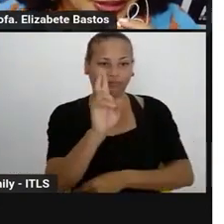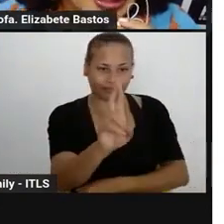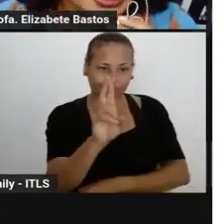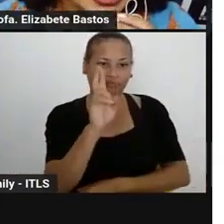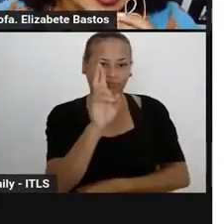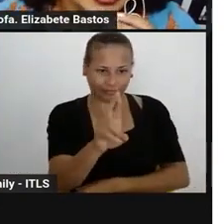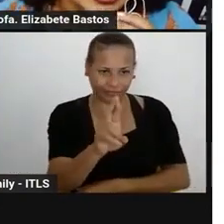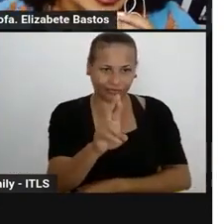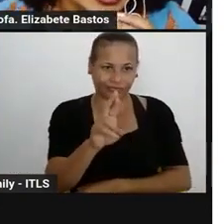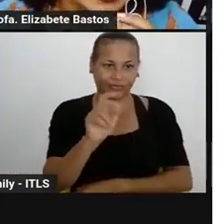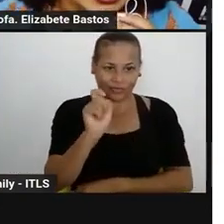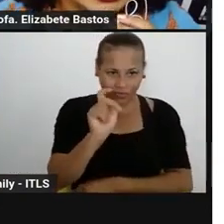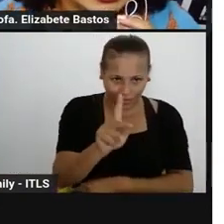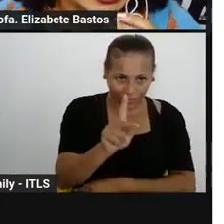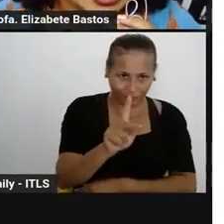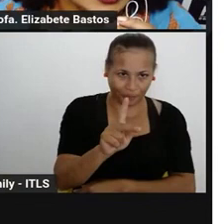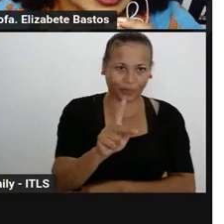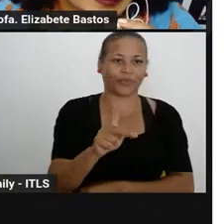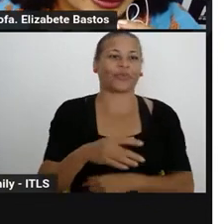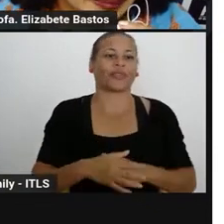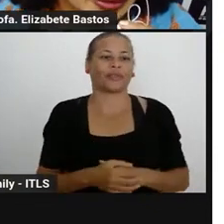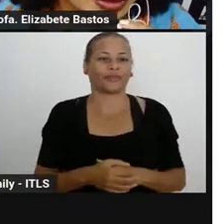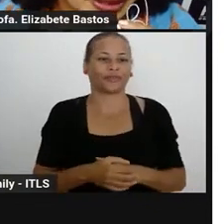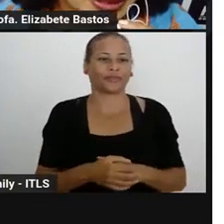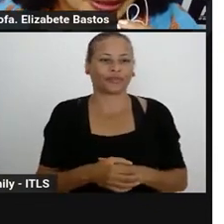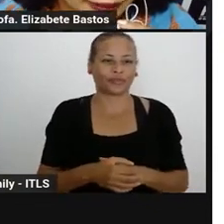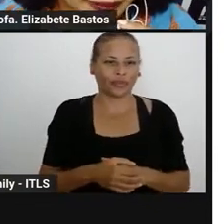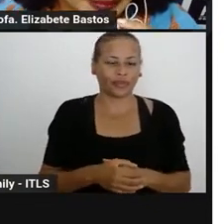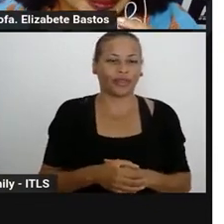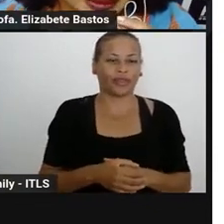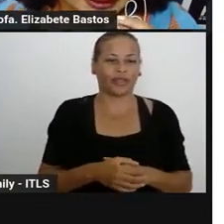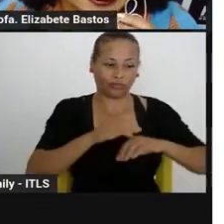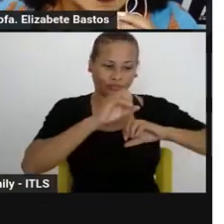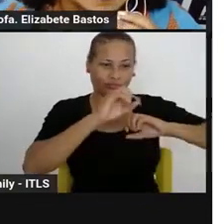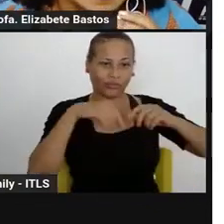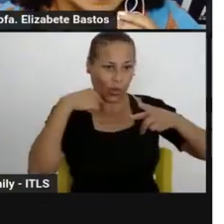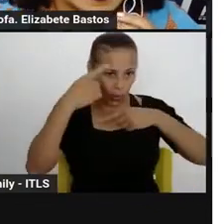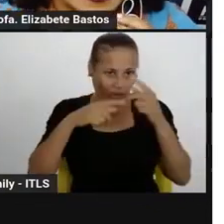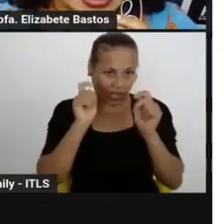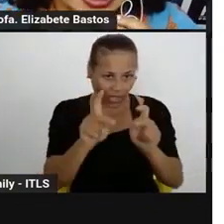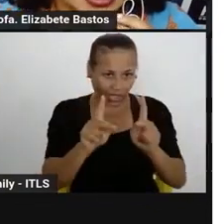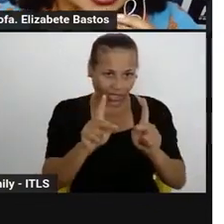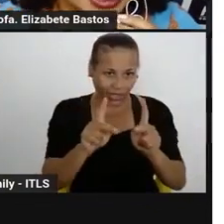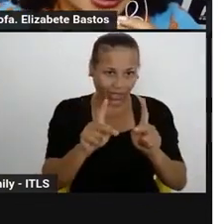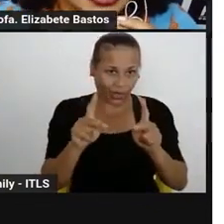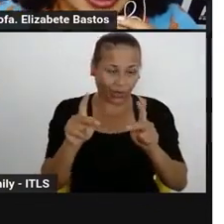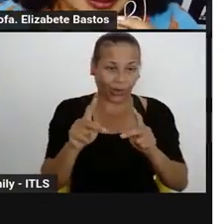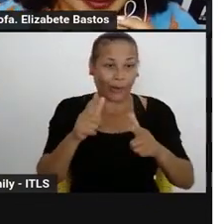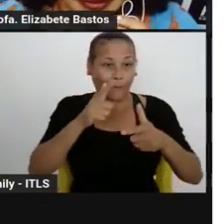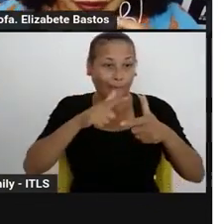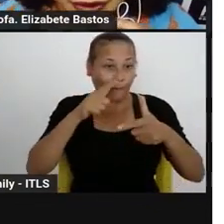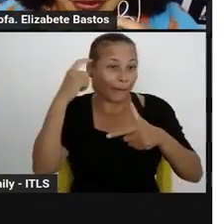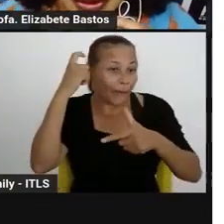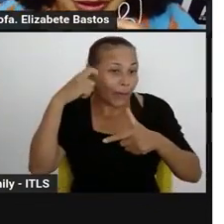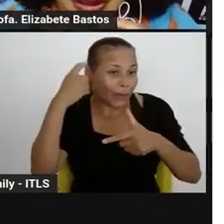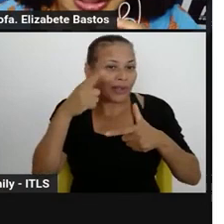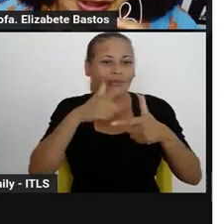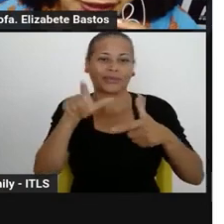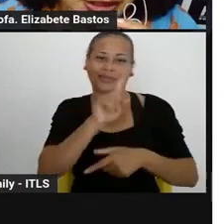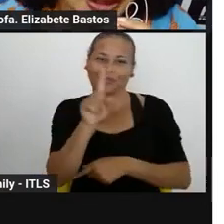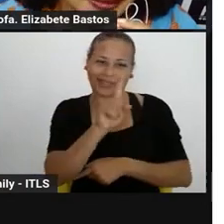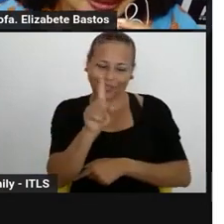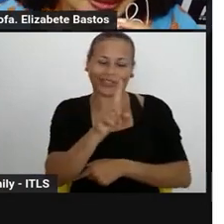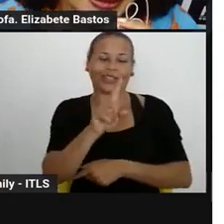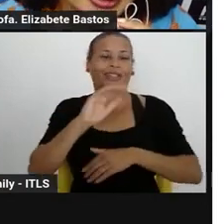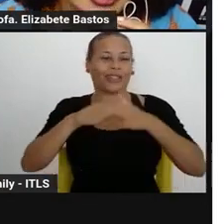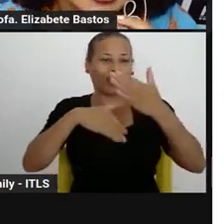chat e encaminharemos para o departamento de ensino. Ok? E outras dúvidas que porventura surgirem a está